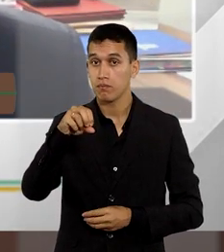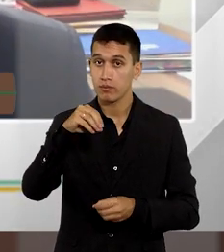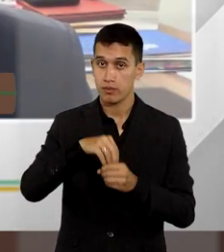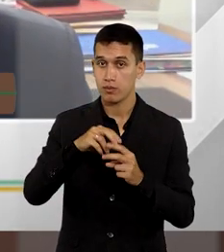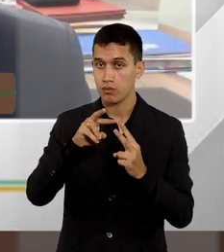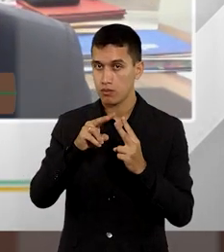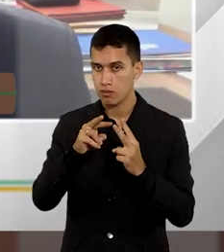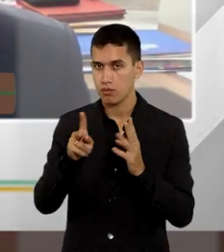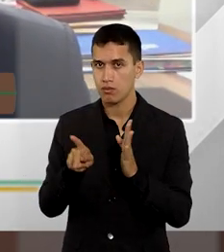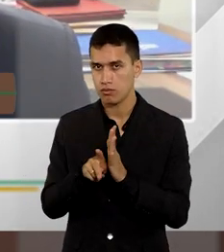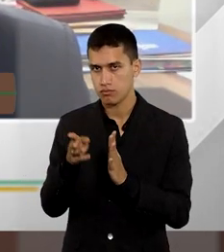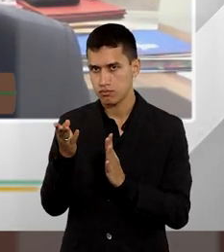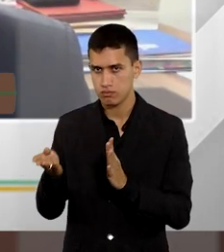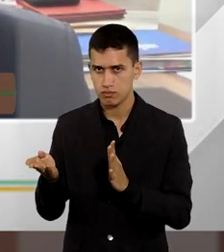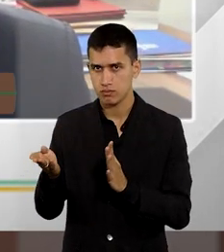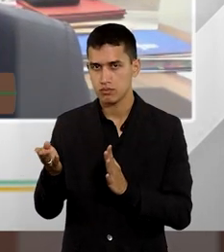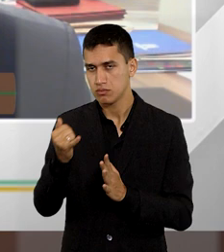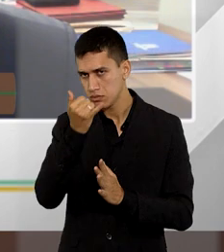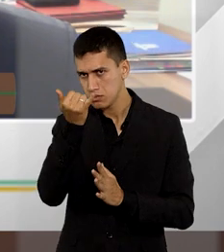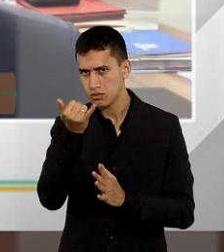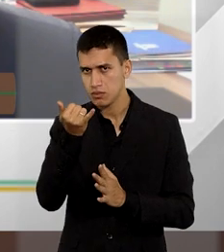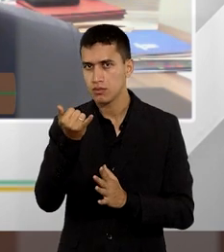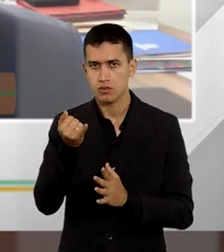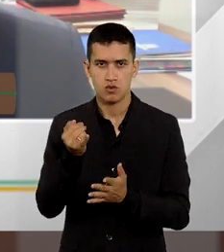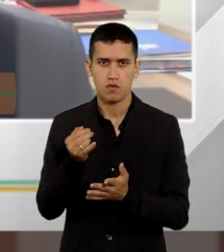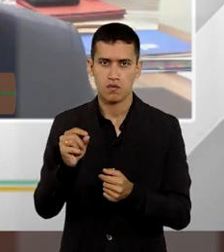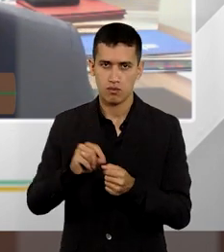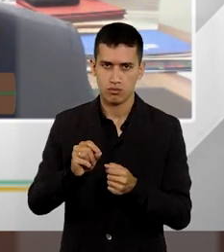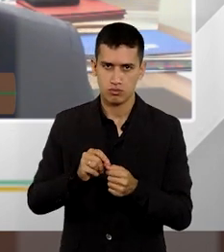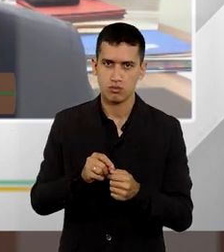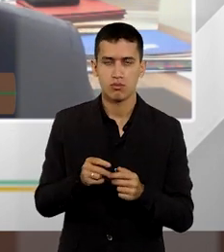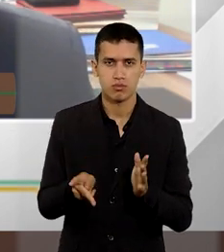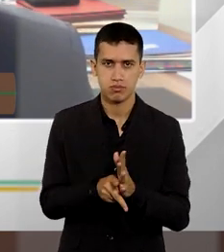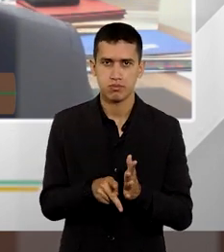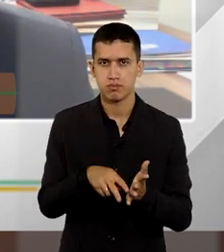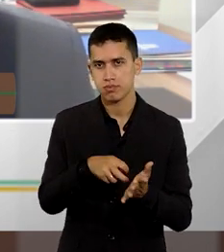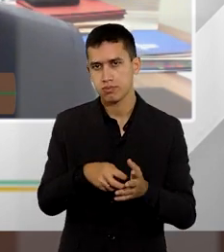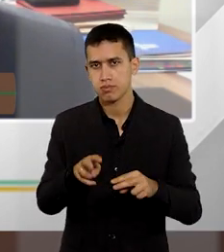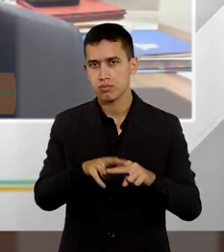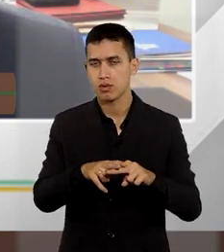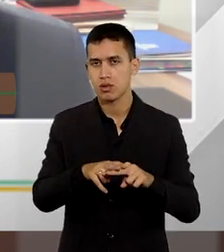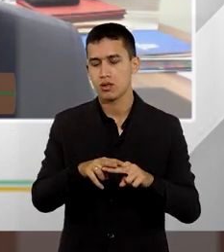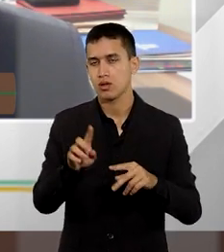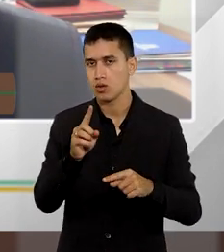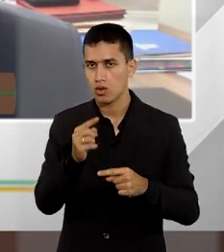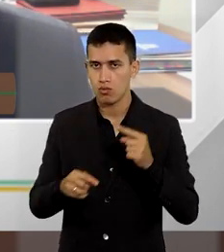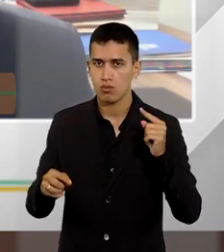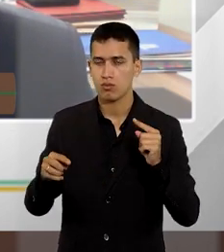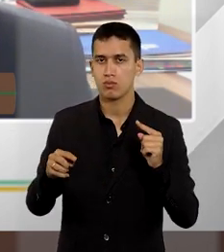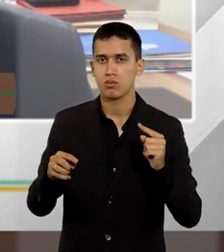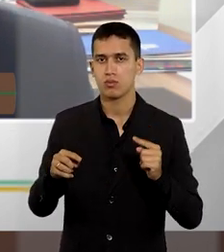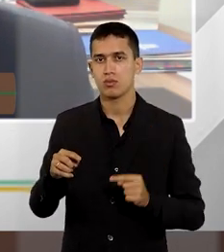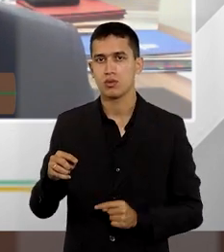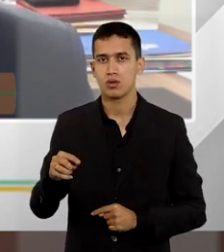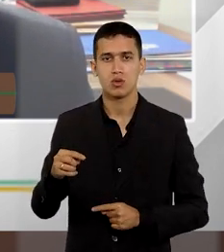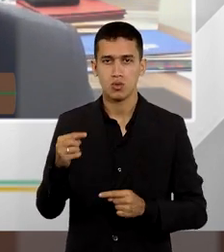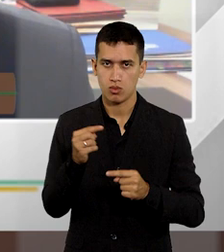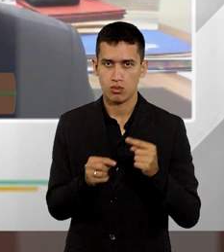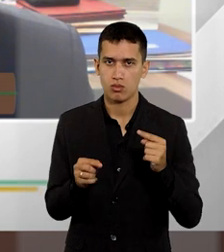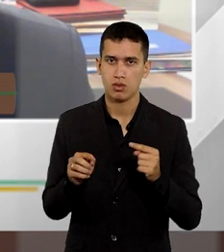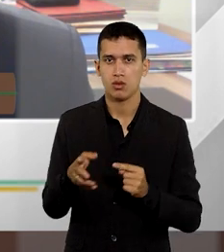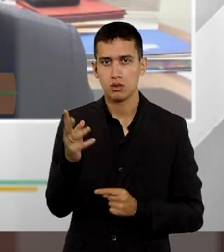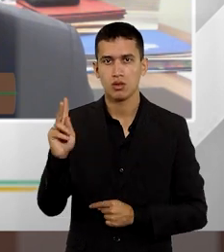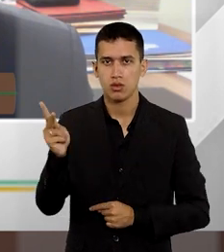impugnação ao cumprimento de sentença não são cabíveis, na hipótese de rejeição da impugnação ao cumprimento de sentença não são